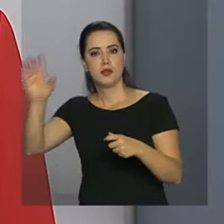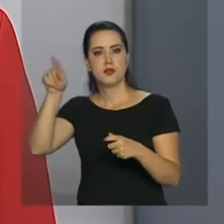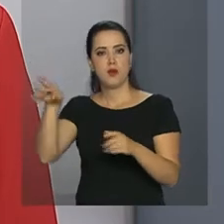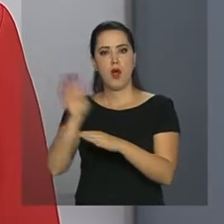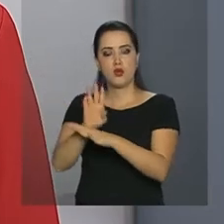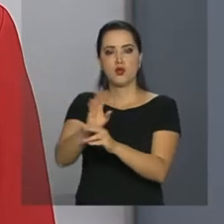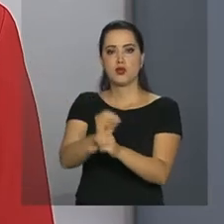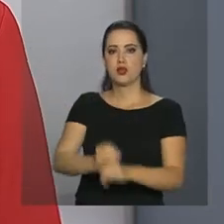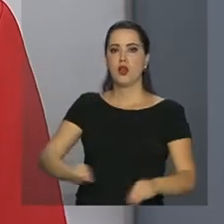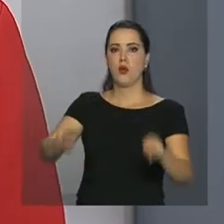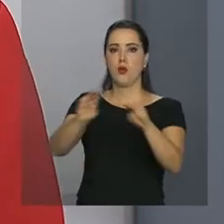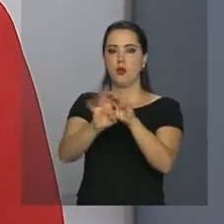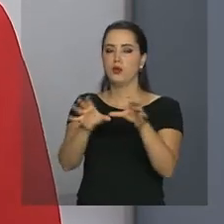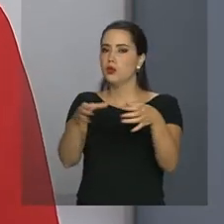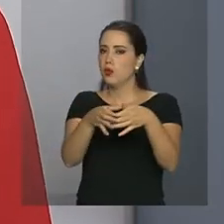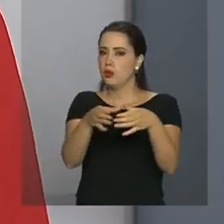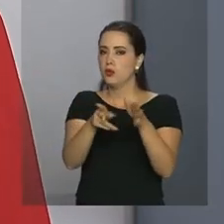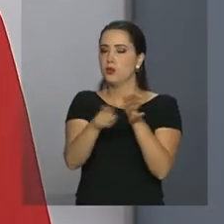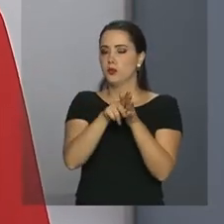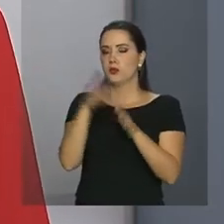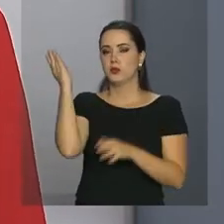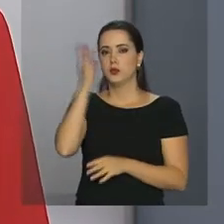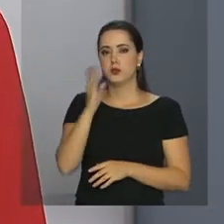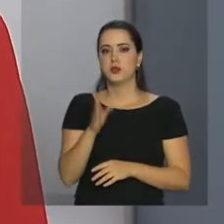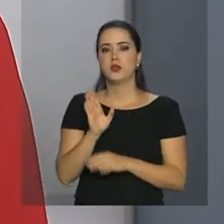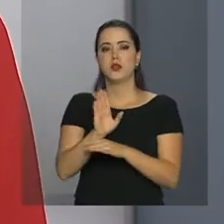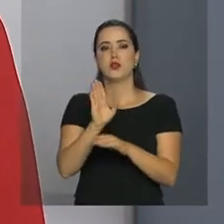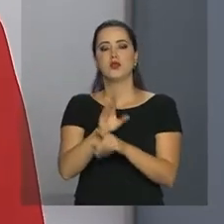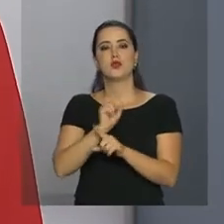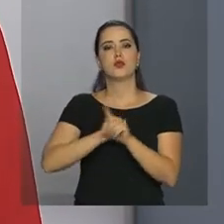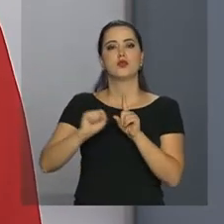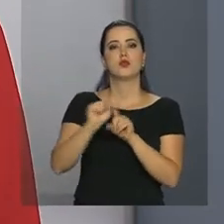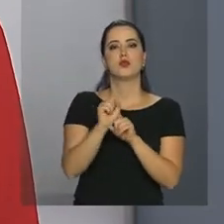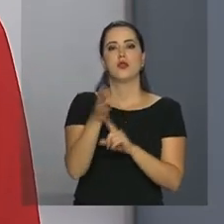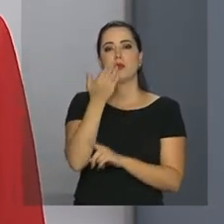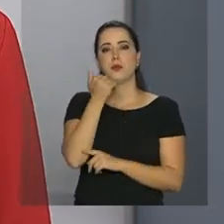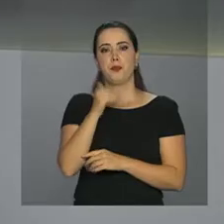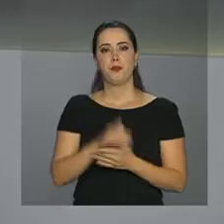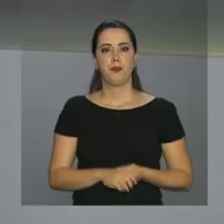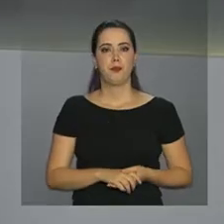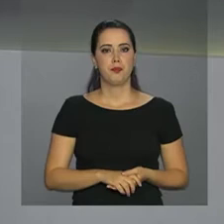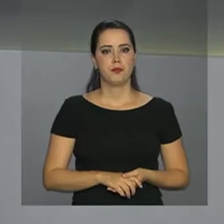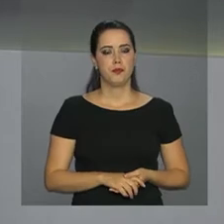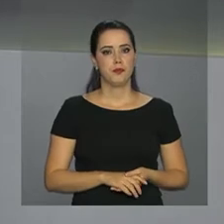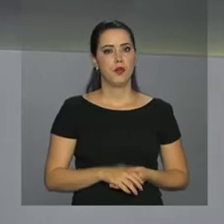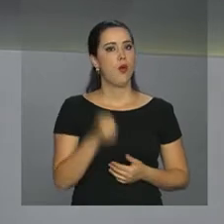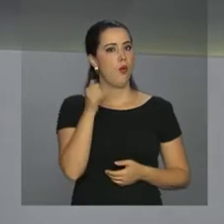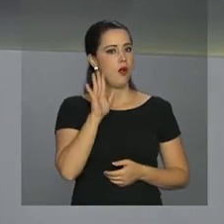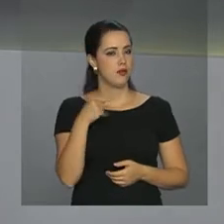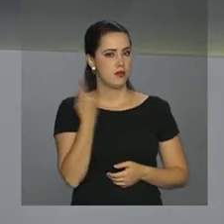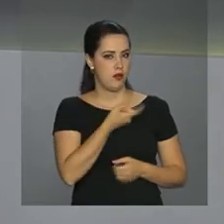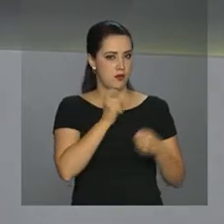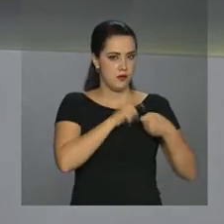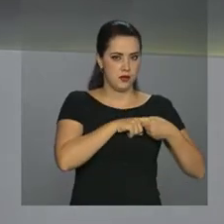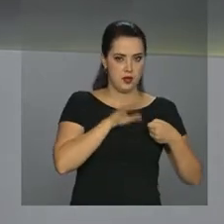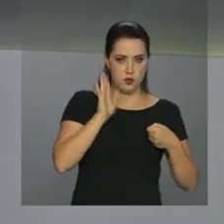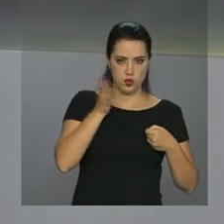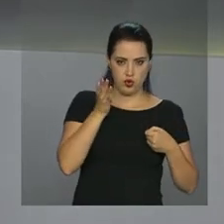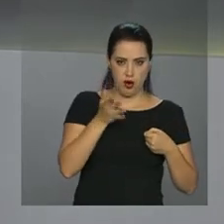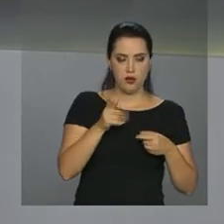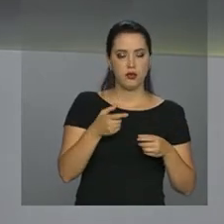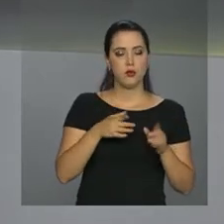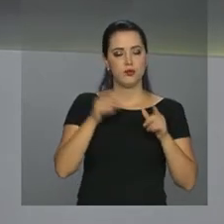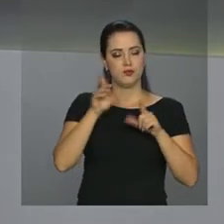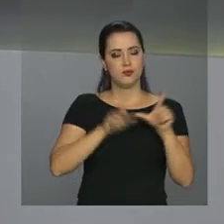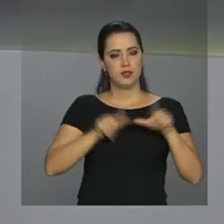brasileiras. Além de abrigos, os imigrantes recebem assistência social e alimentação. E daqui a pouco nós voltamos com mais informações